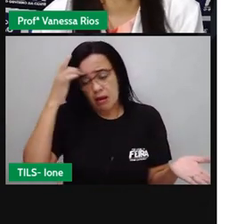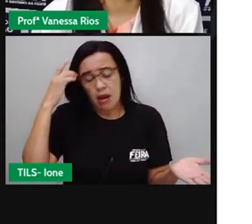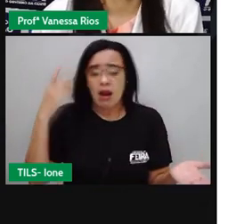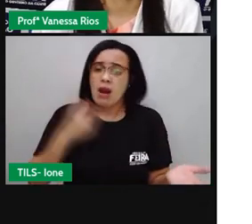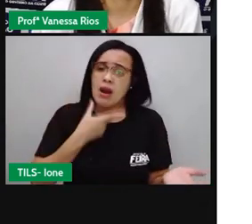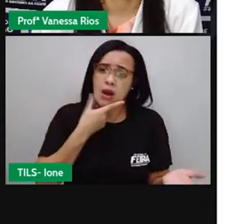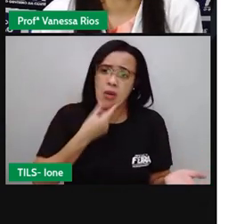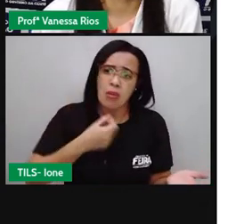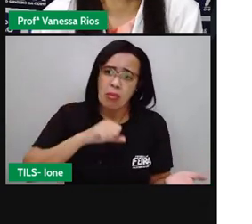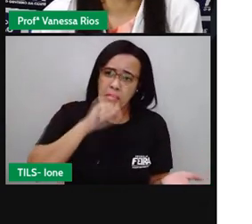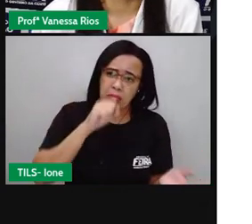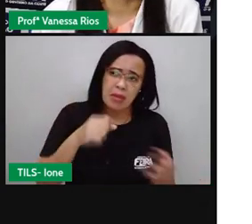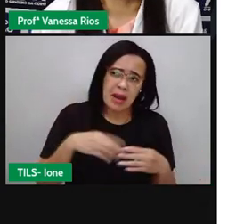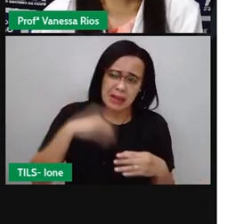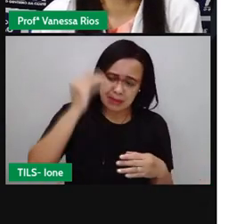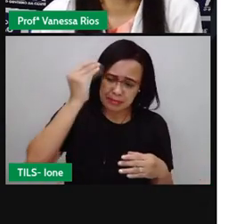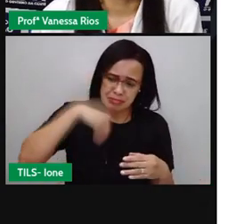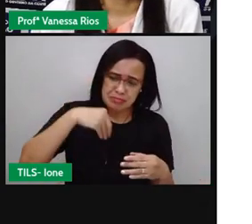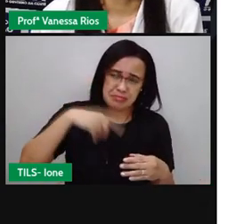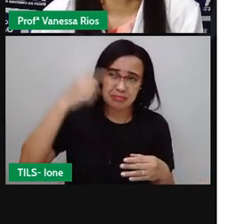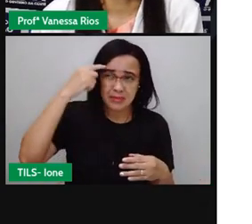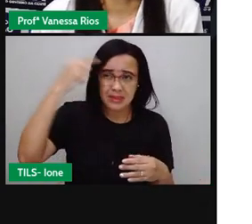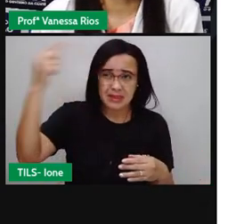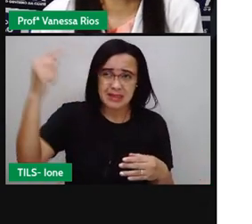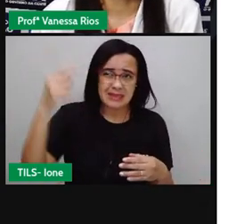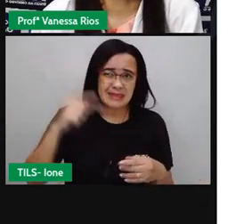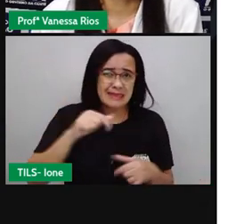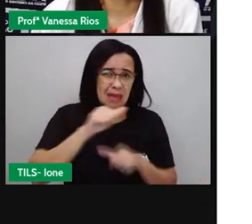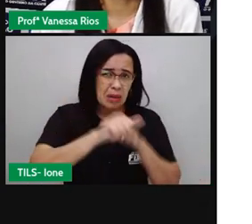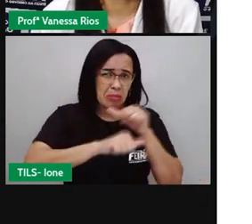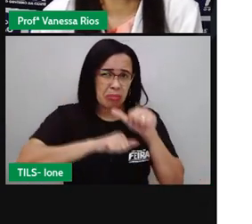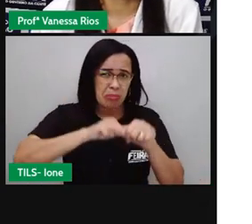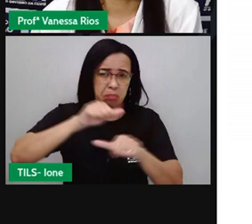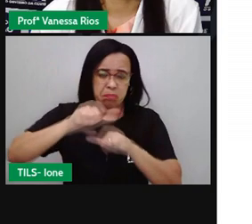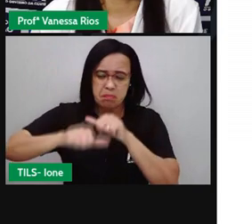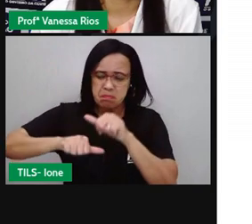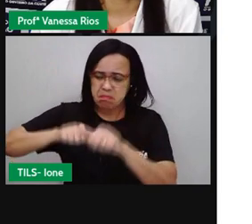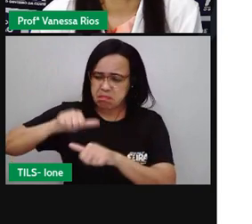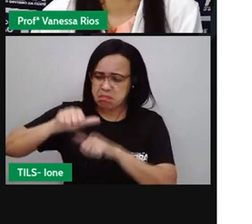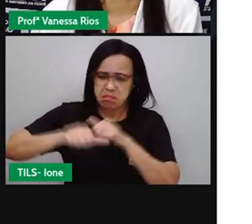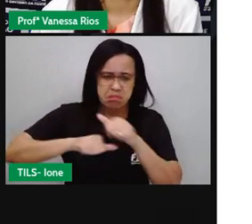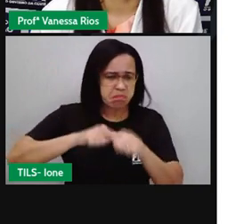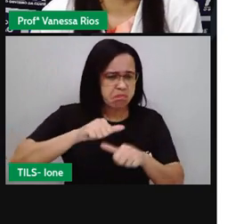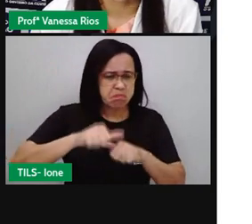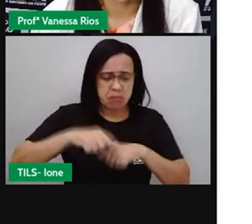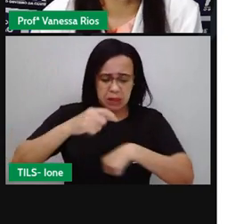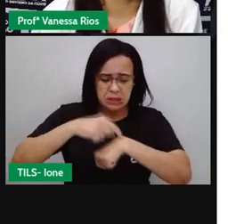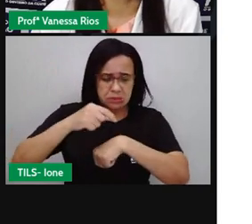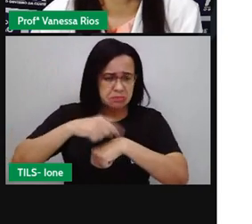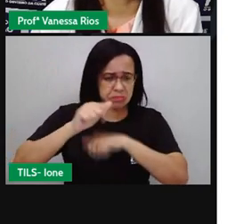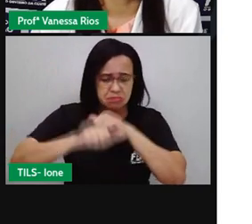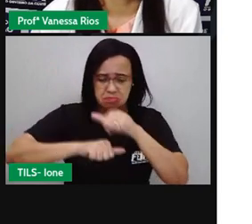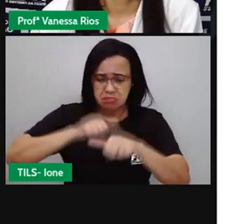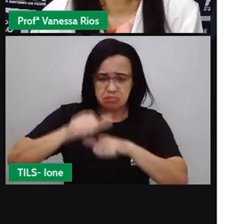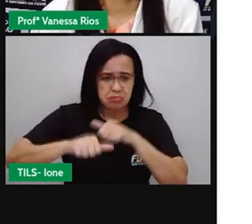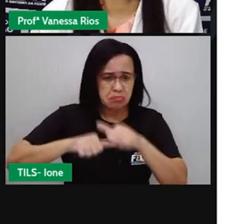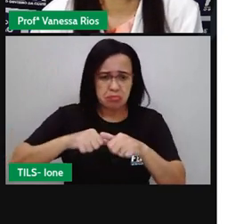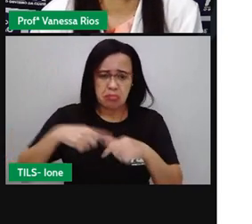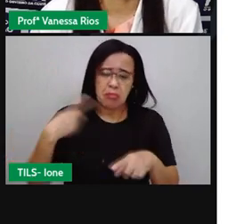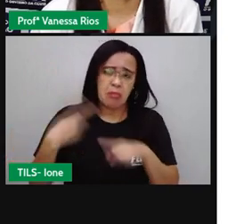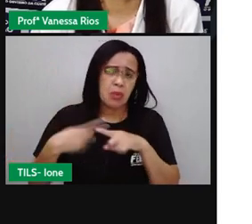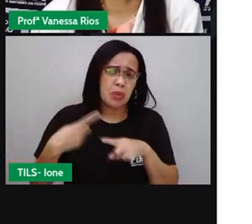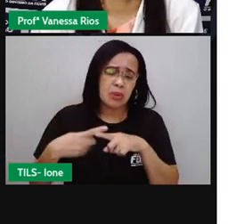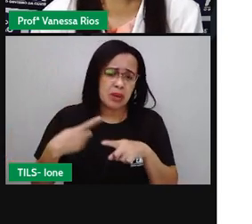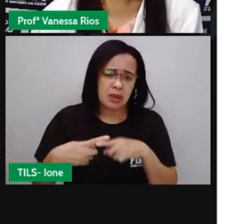e a pensar que os tempos são outros. e os tempos são decididamente outros. Não